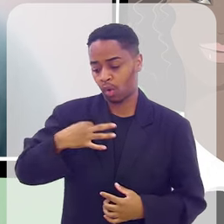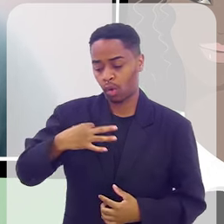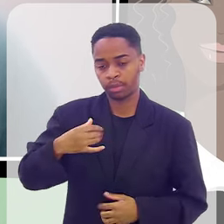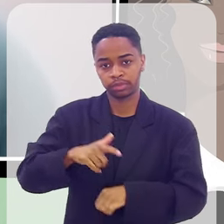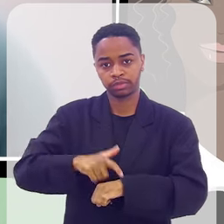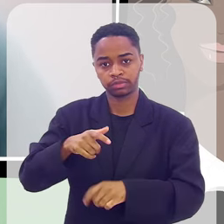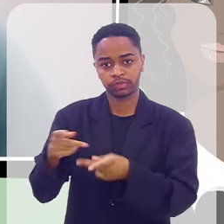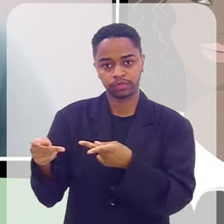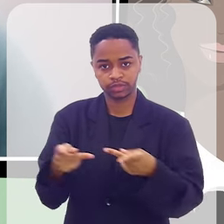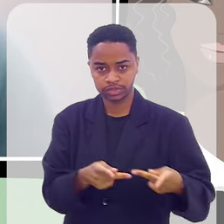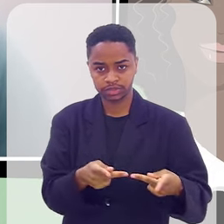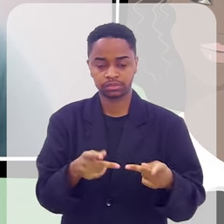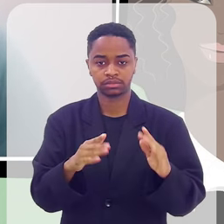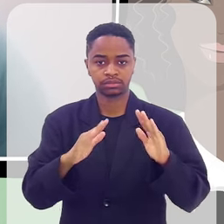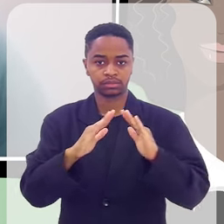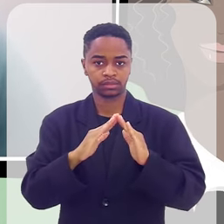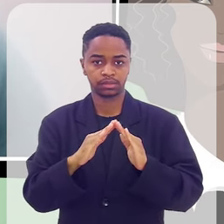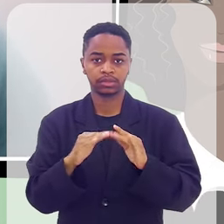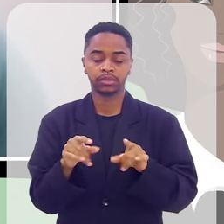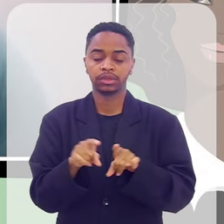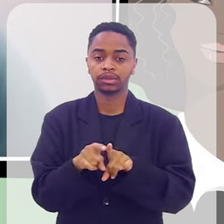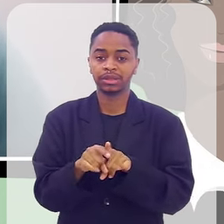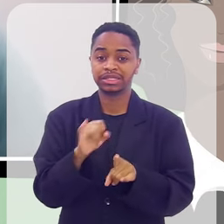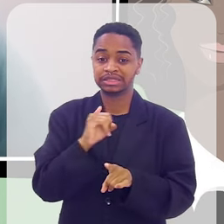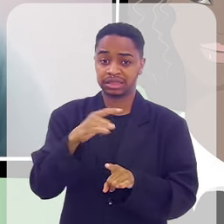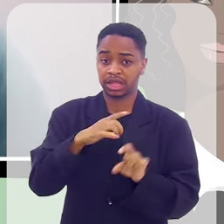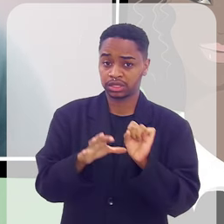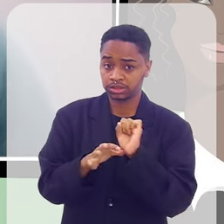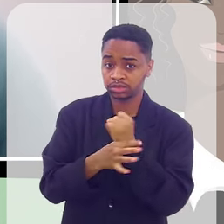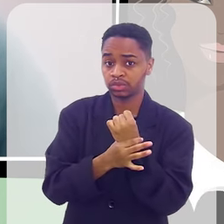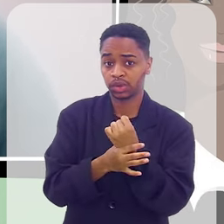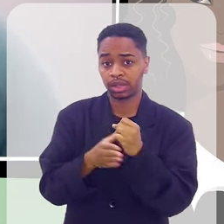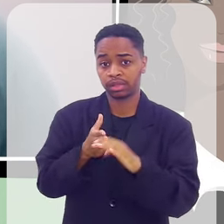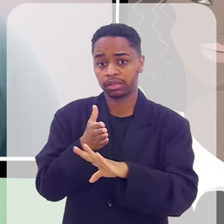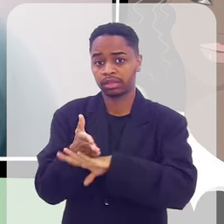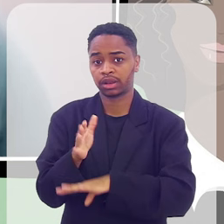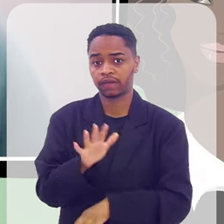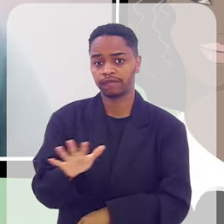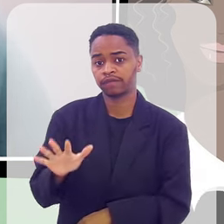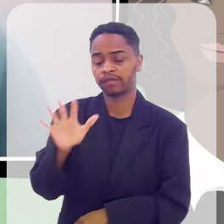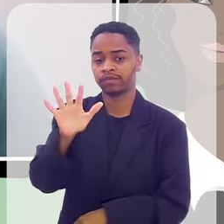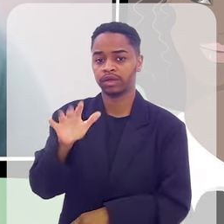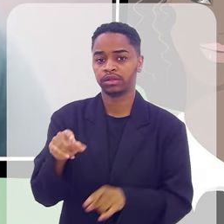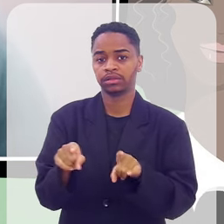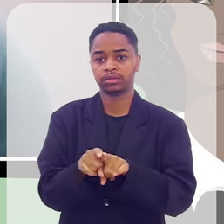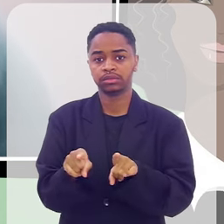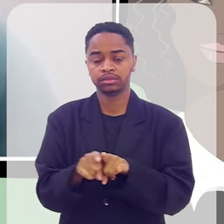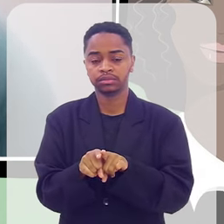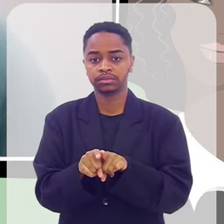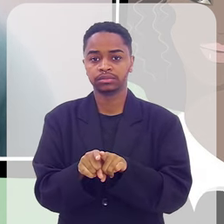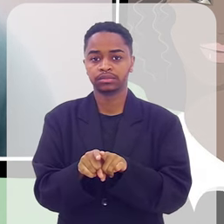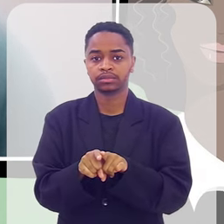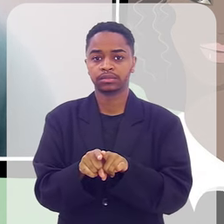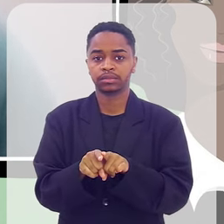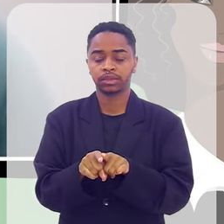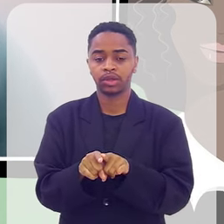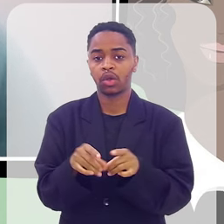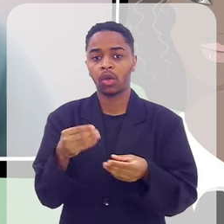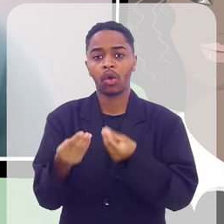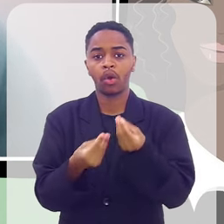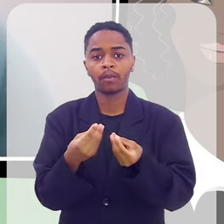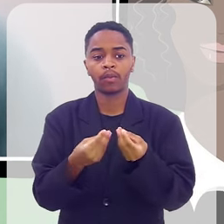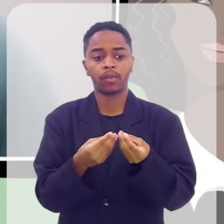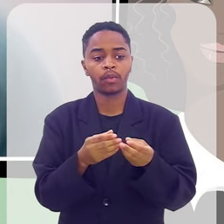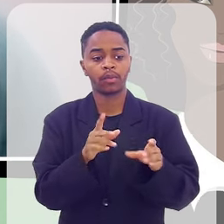para fazer as visitas domiciliares. Se é seguro entrar na favela. Como a gente é